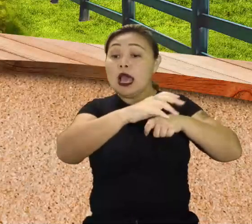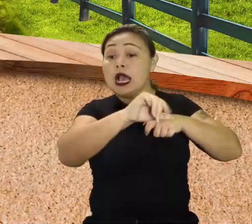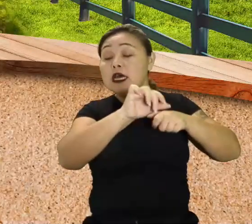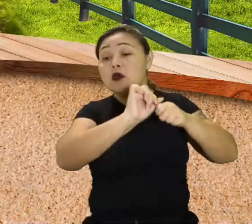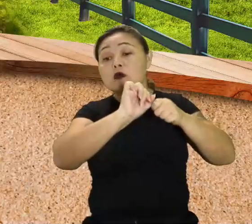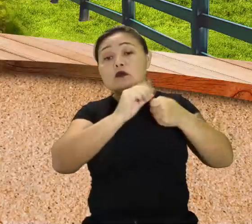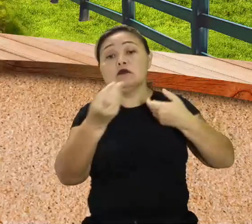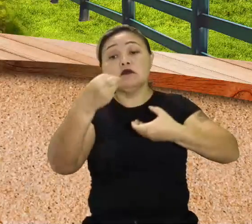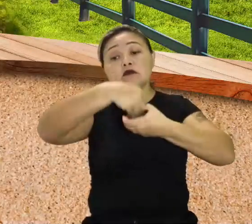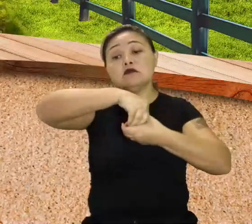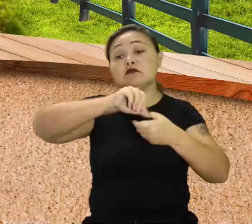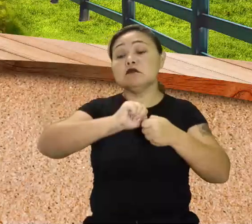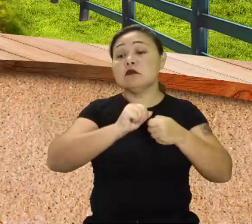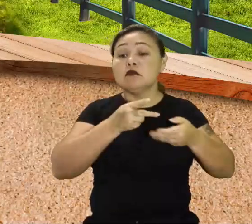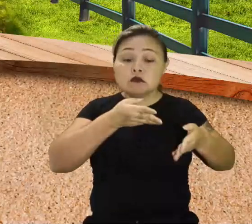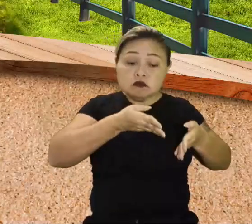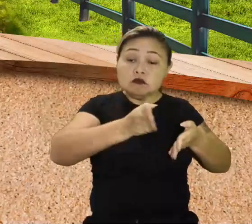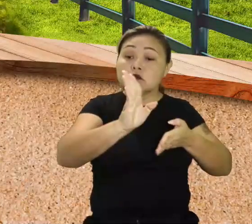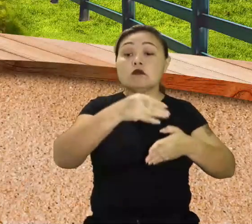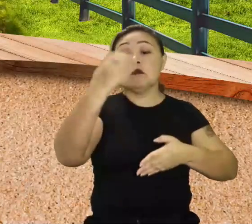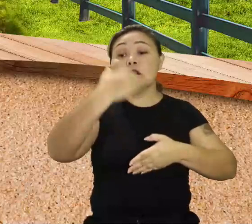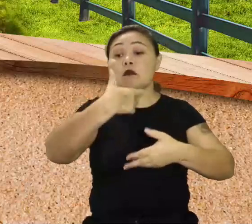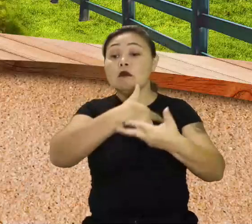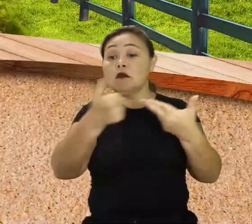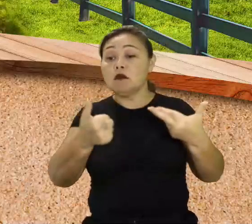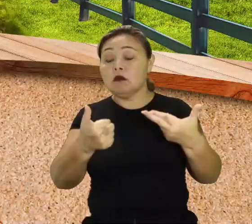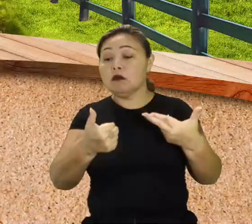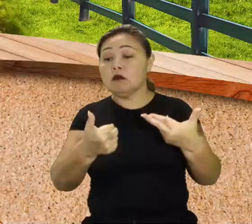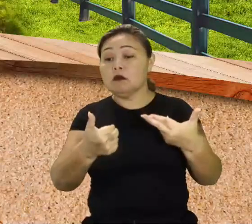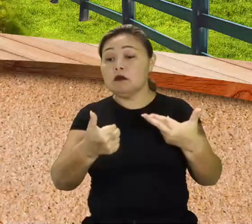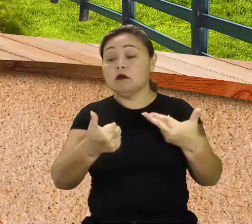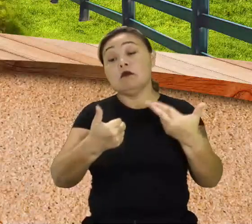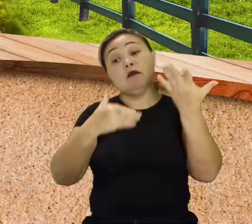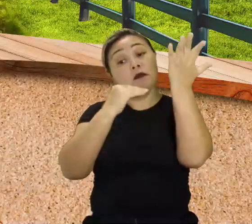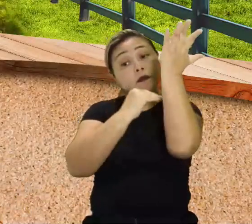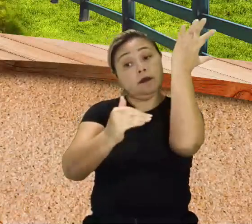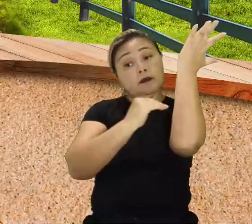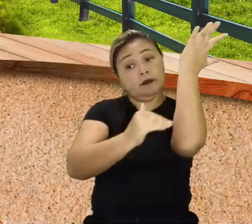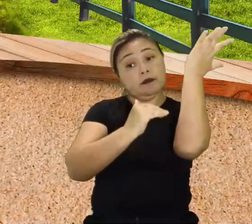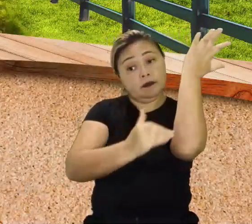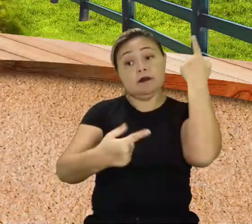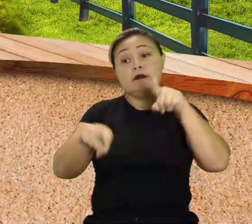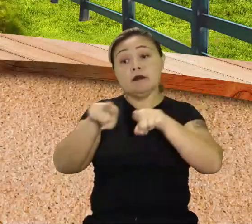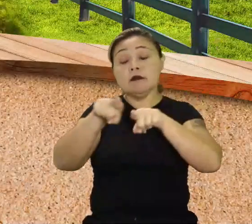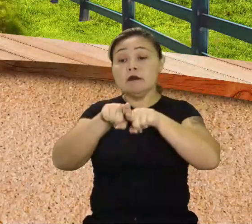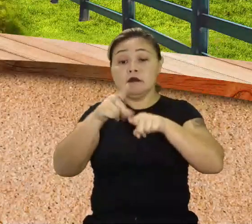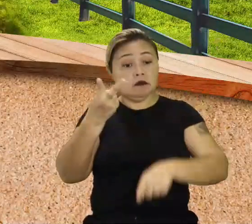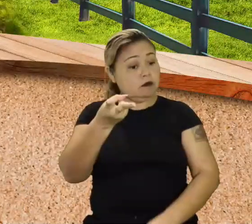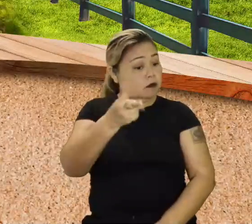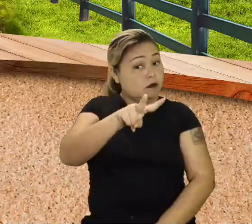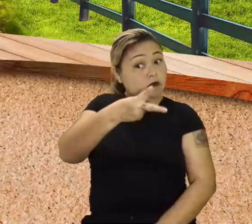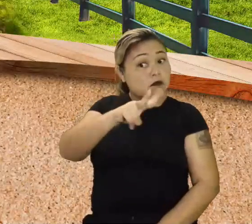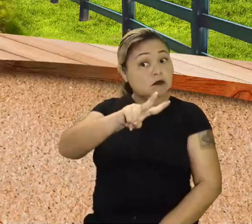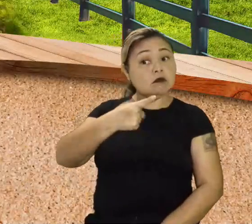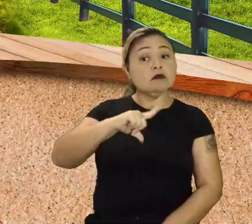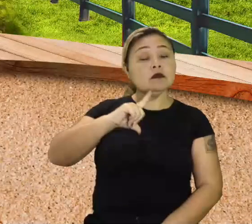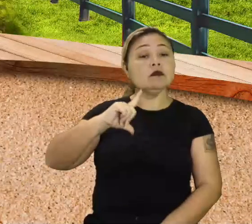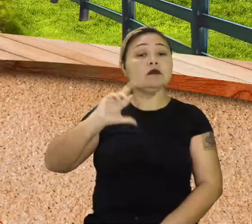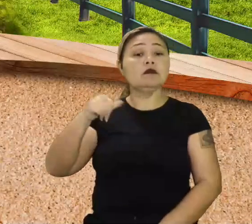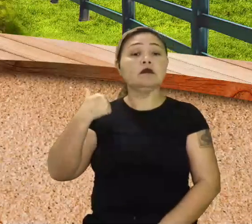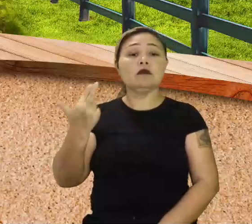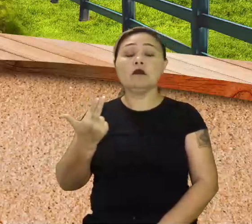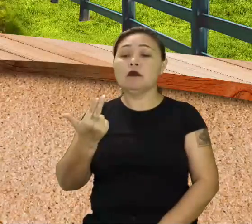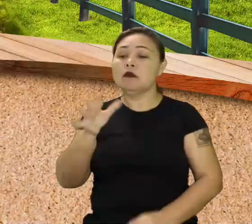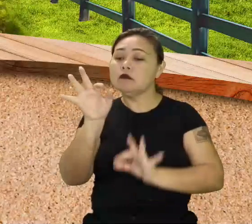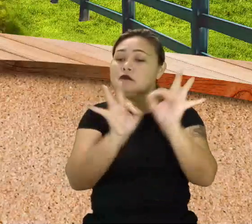fazer as formações de pomar ou as formações de madeira. Mas, tanto uma quanto a outra, nós temos que